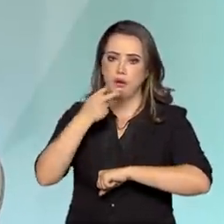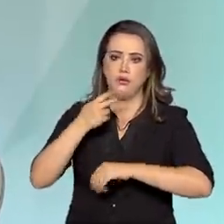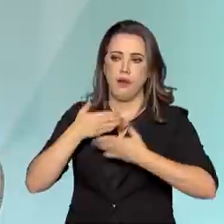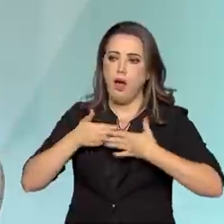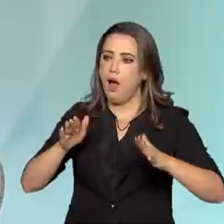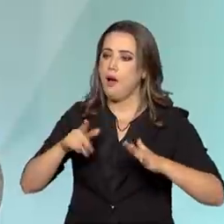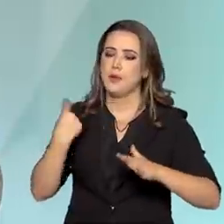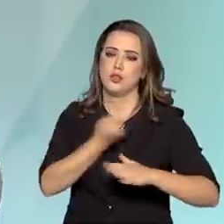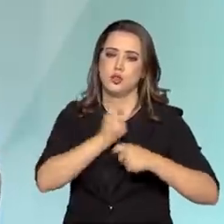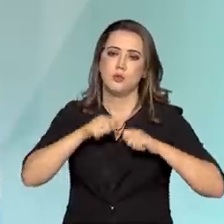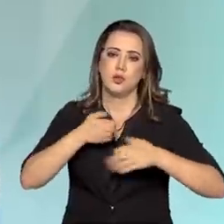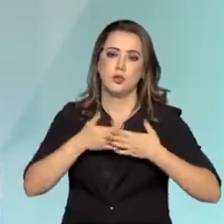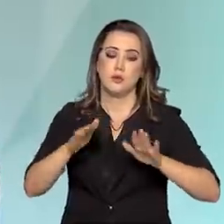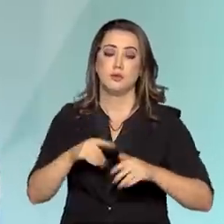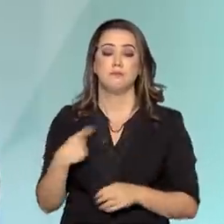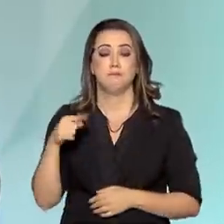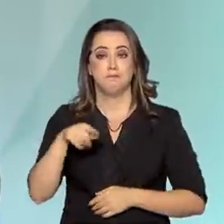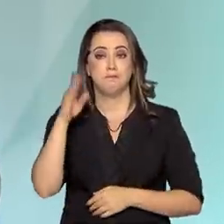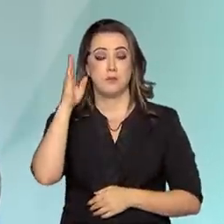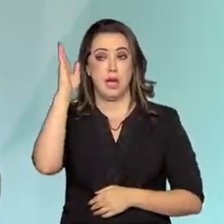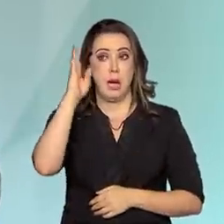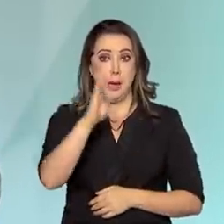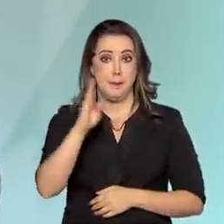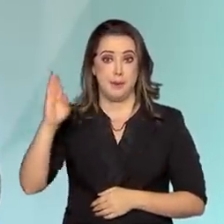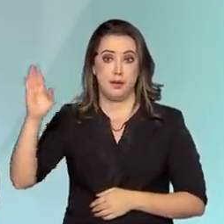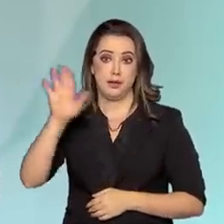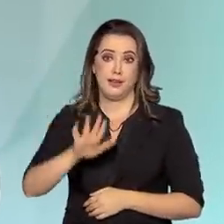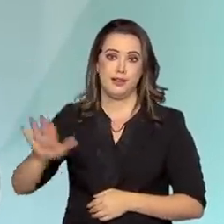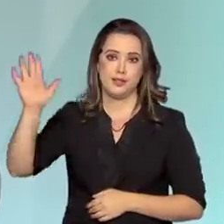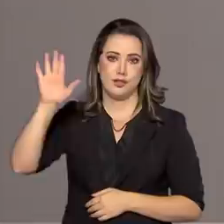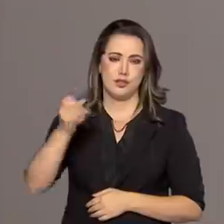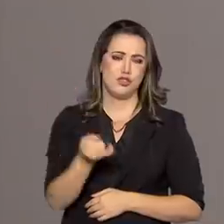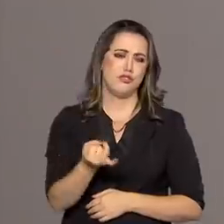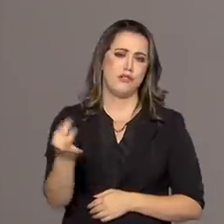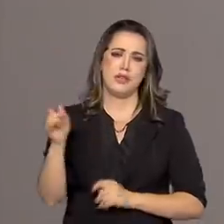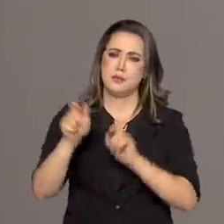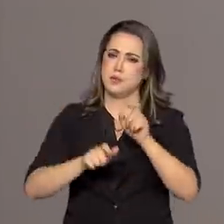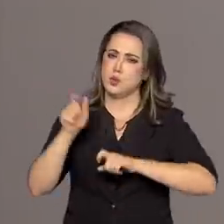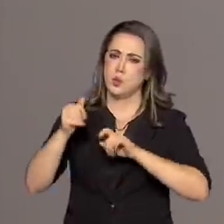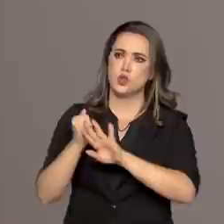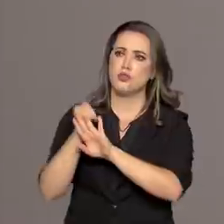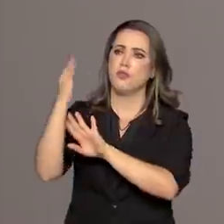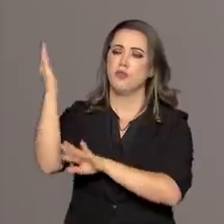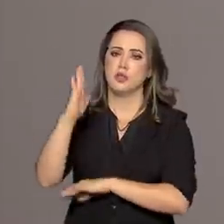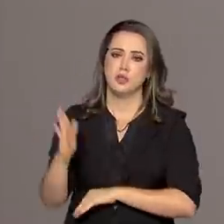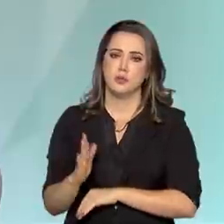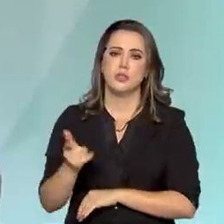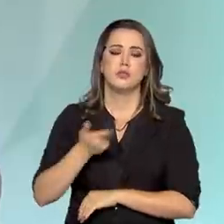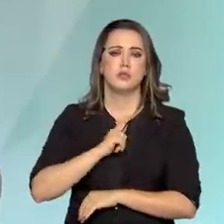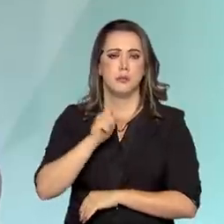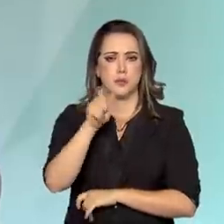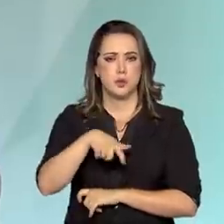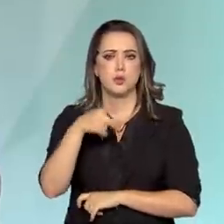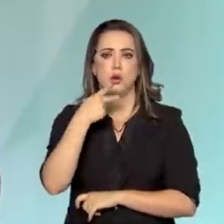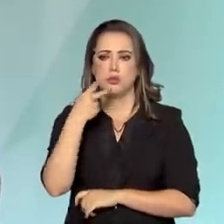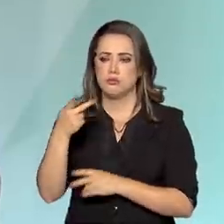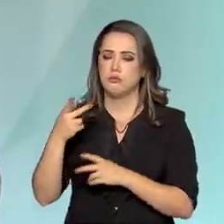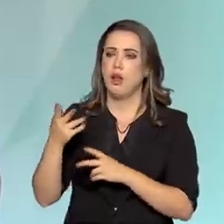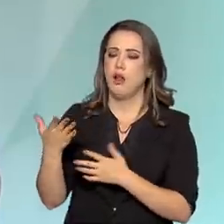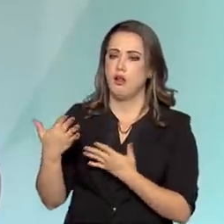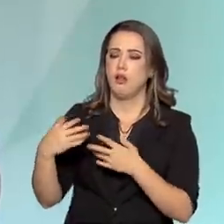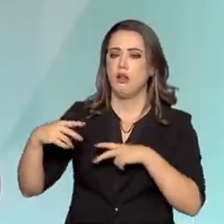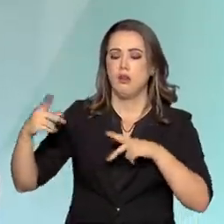recebe muitos estrangeiros, nós temos, inclusive, poliglotas ali para atendê-los, de modo que a gente precisa tomar todos os cuidados